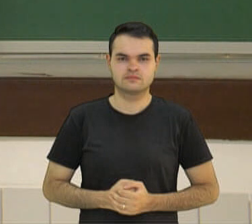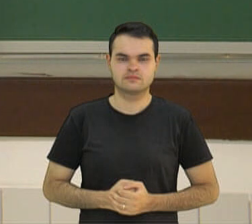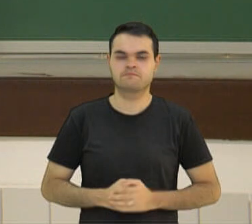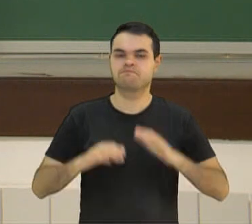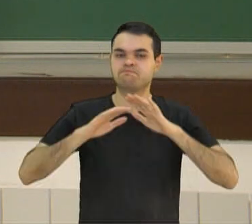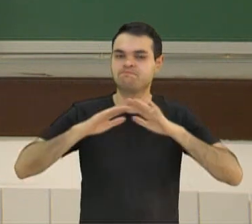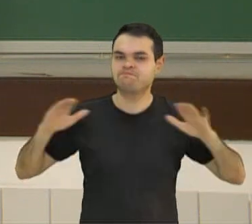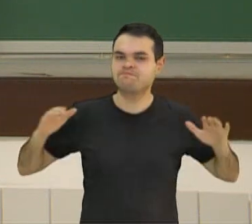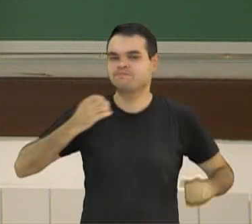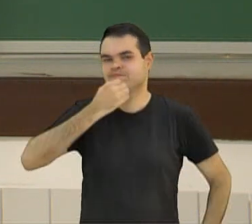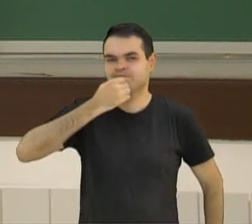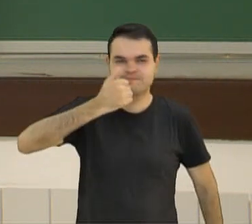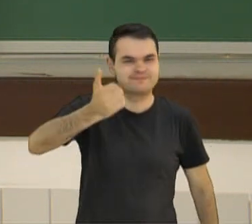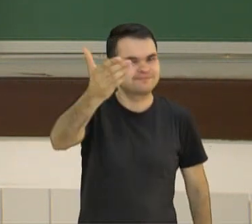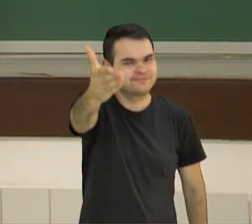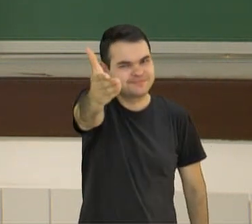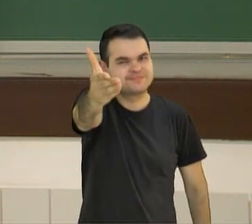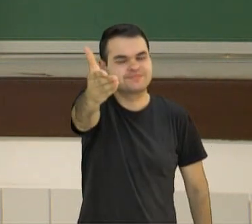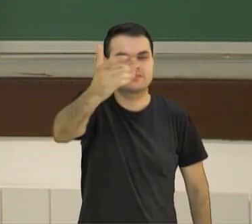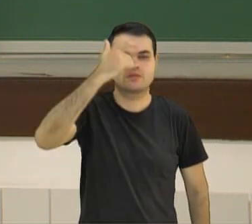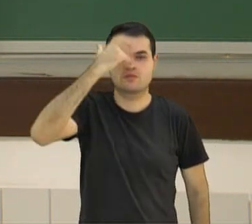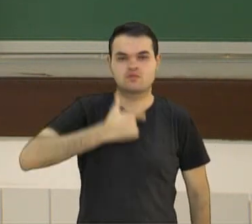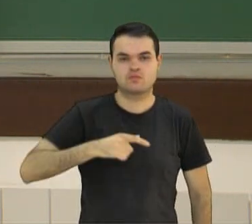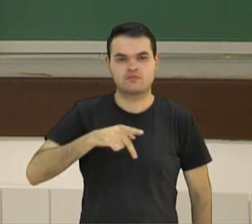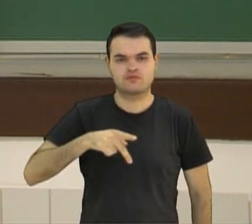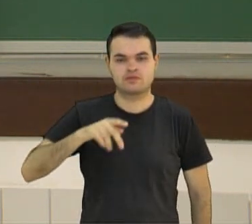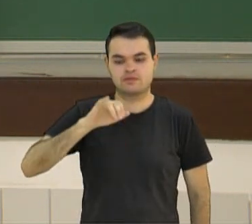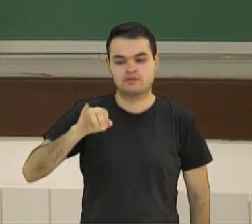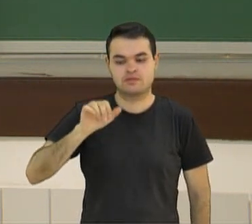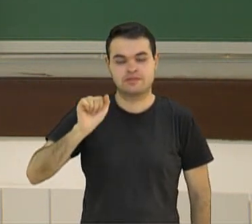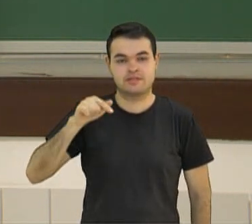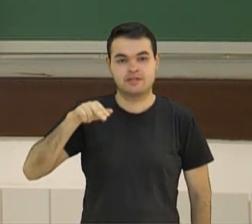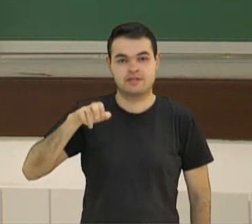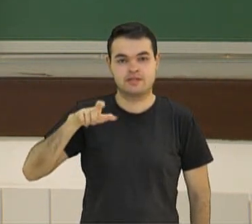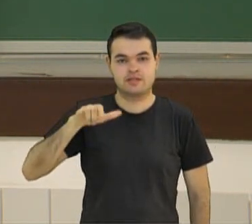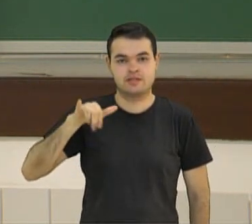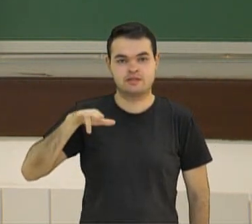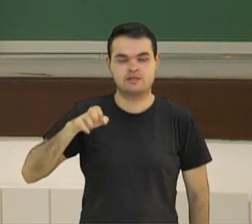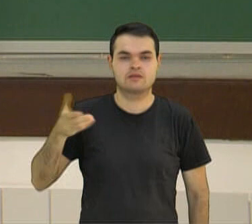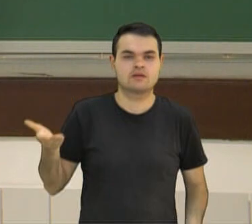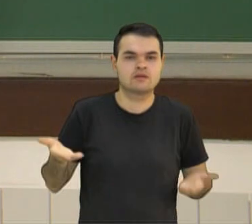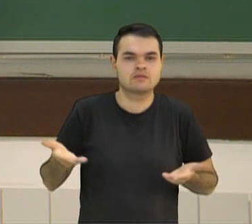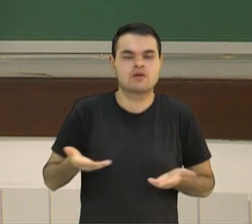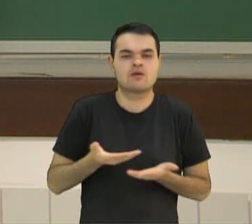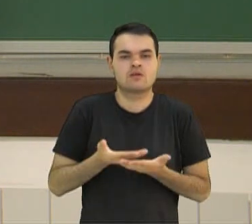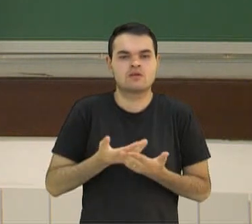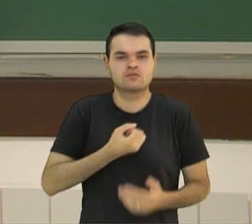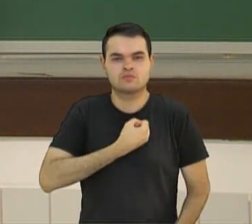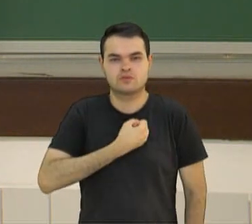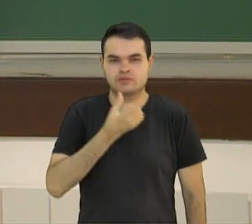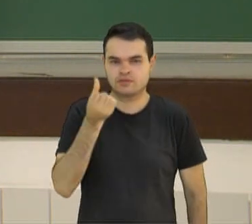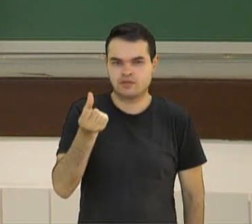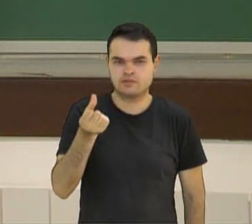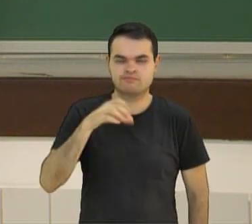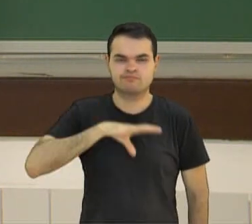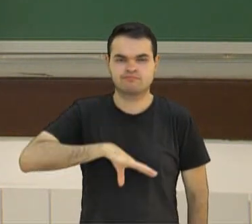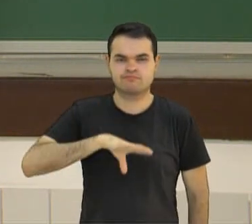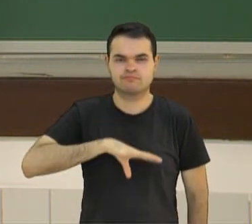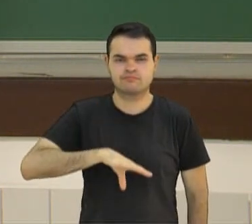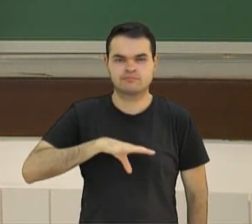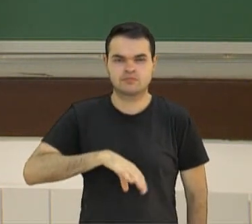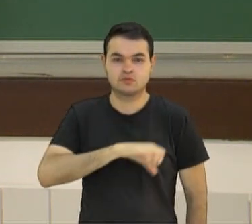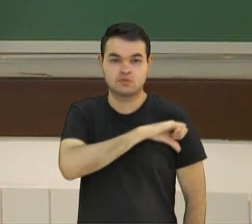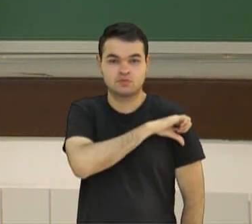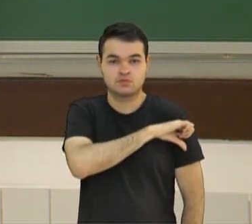Olá, tudo bem com vocês? Eu sou a professora Jaqueline e essa é a nossa aula de número 6, Língua Portuguesa do